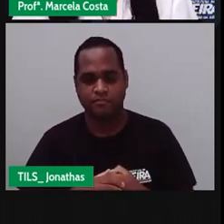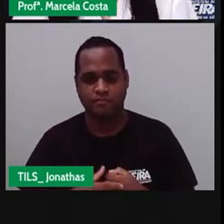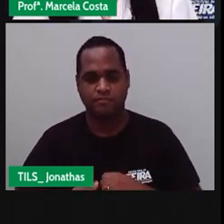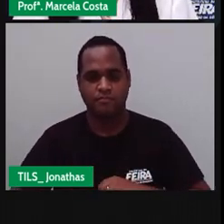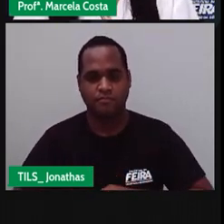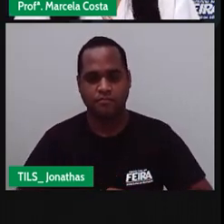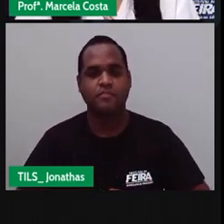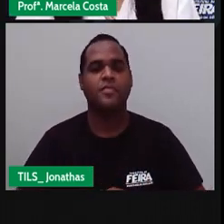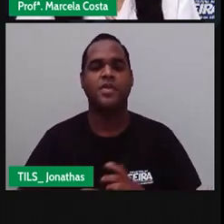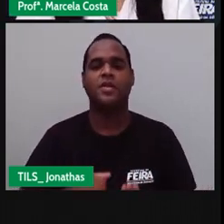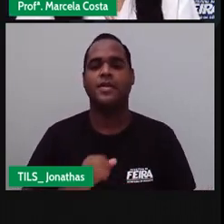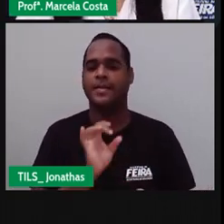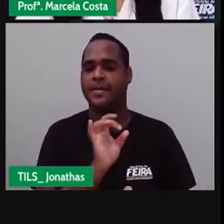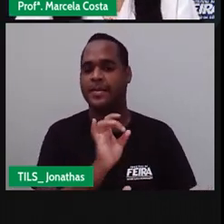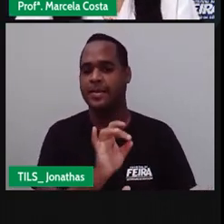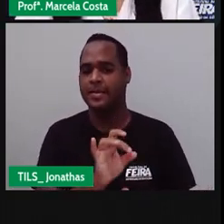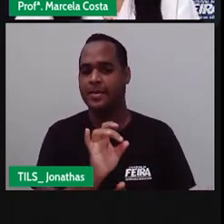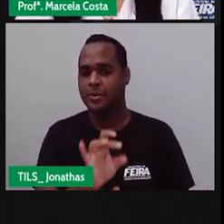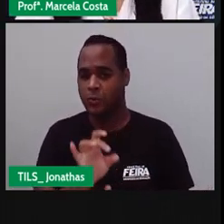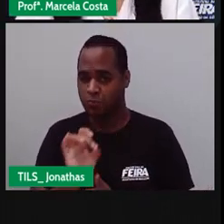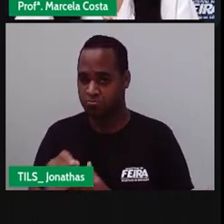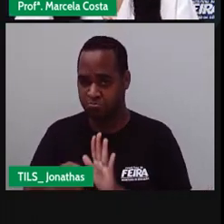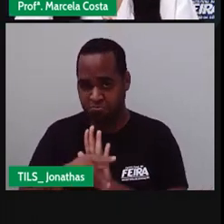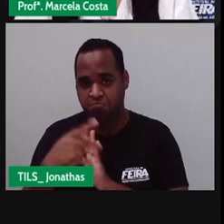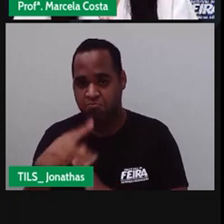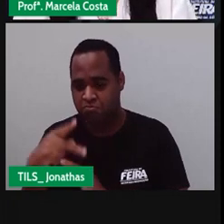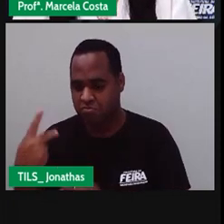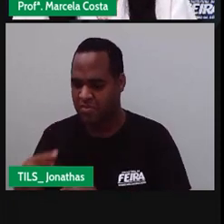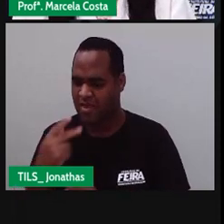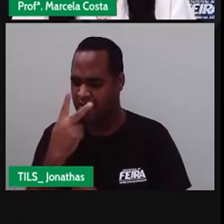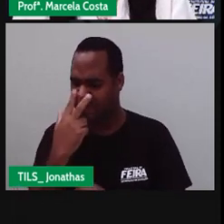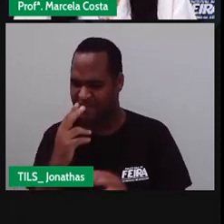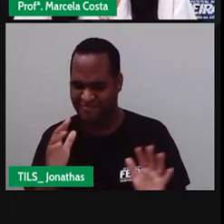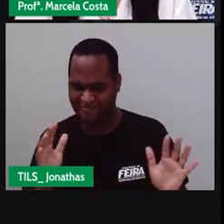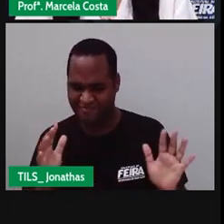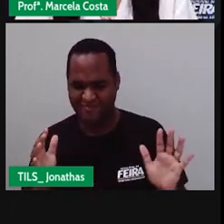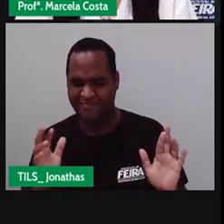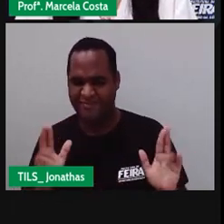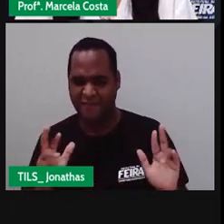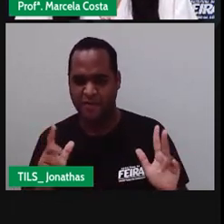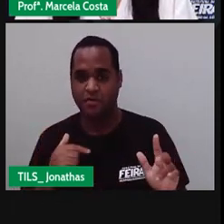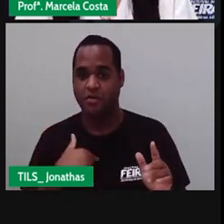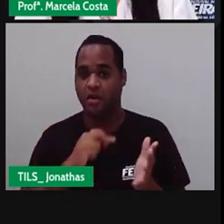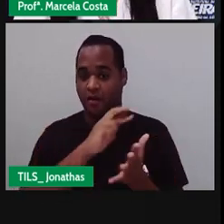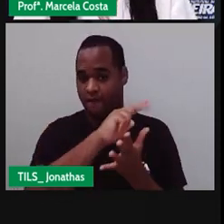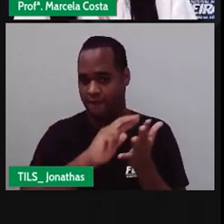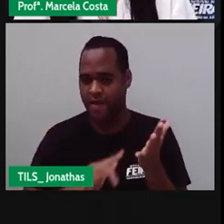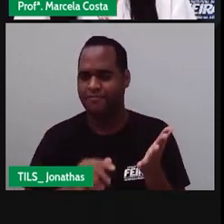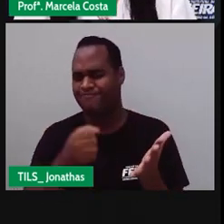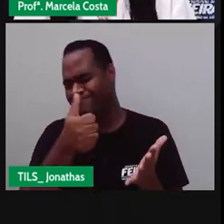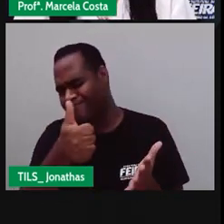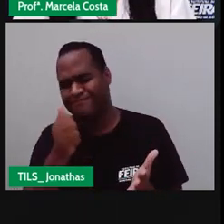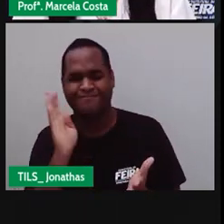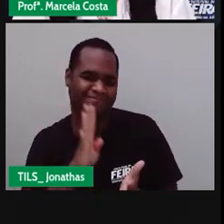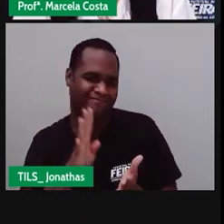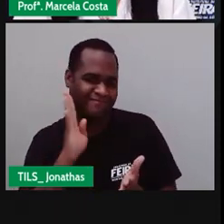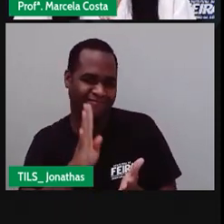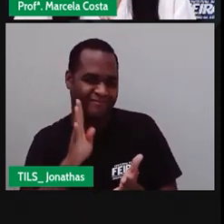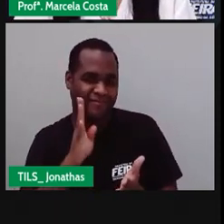Cada um Na sua E não faz mal Diversidade É que é legal